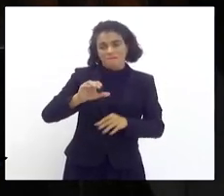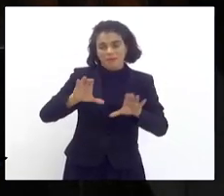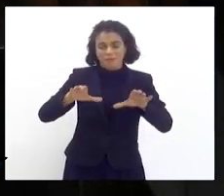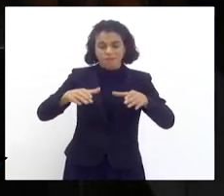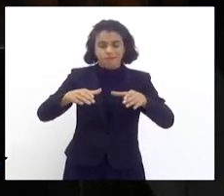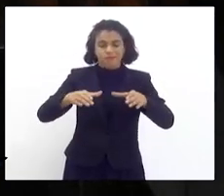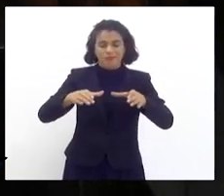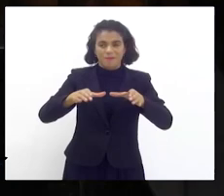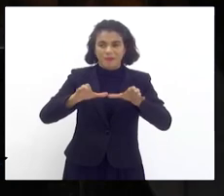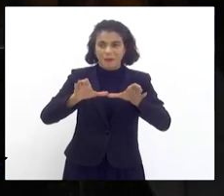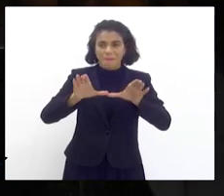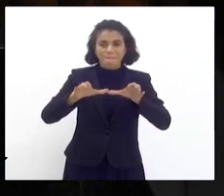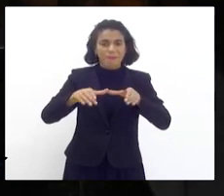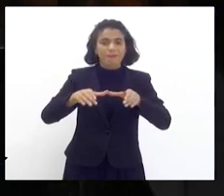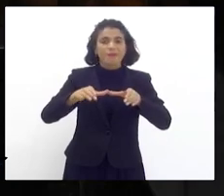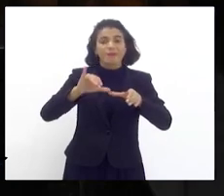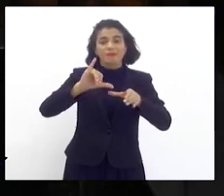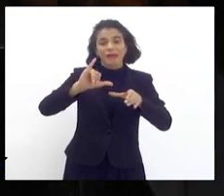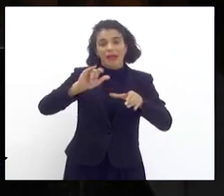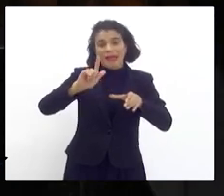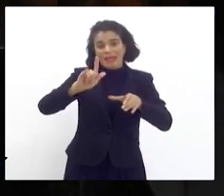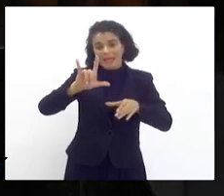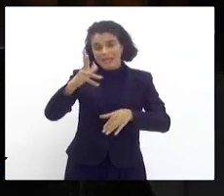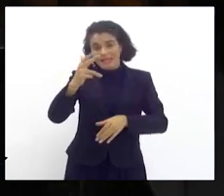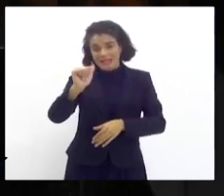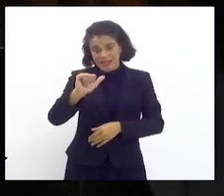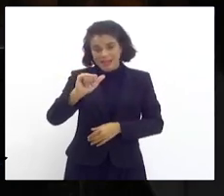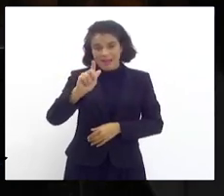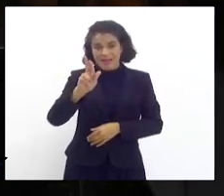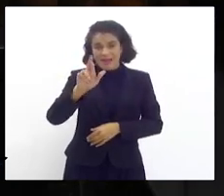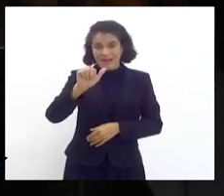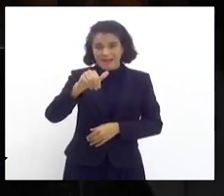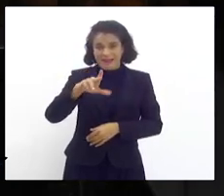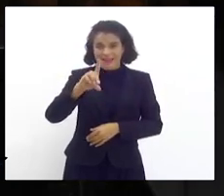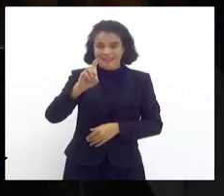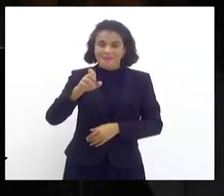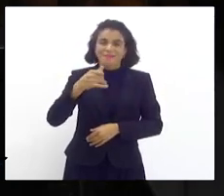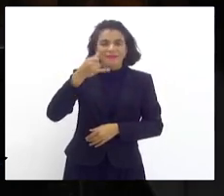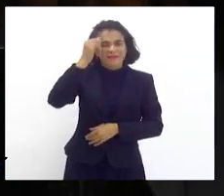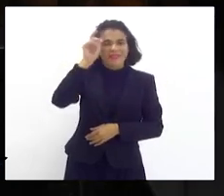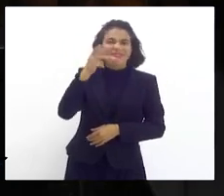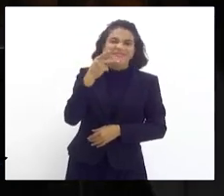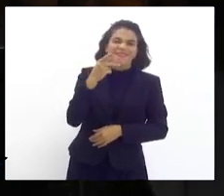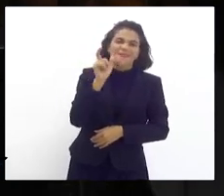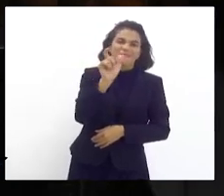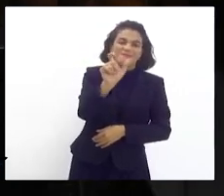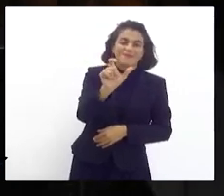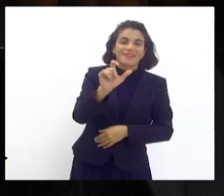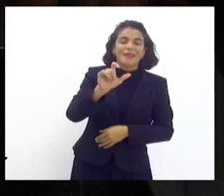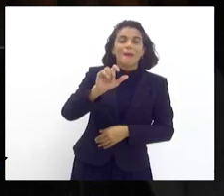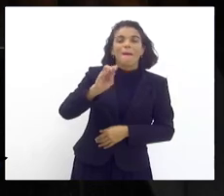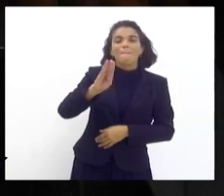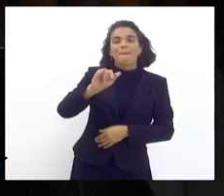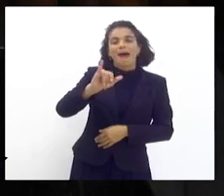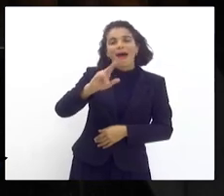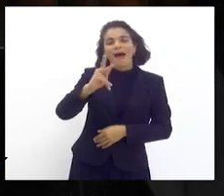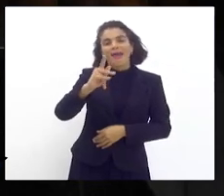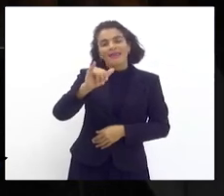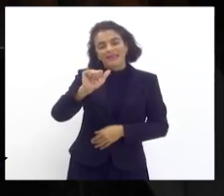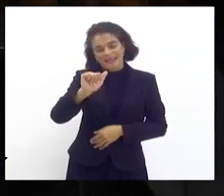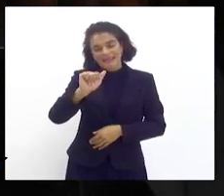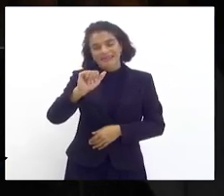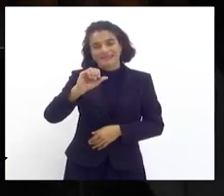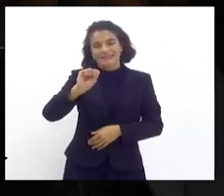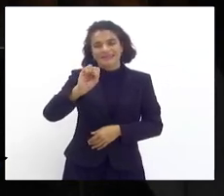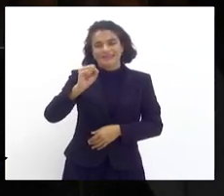da Ilha Grande, para não dizer que é a Bahia de Sepitiba ou Bahia de Angra da Ilha